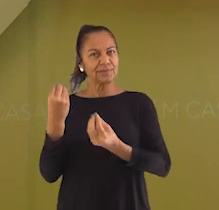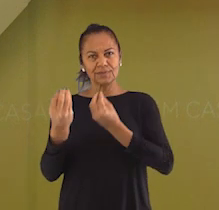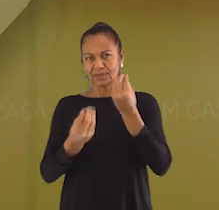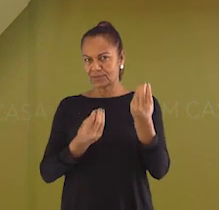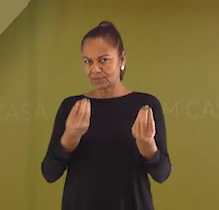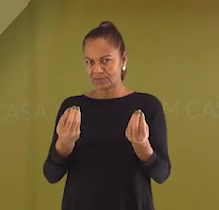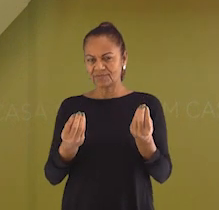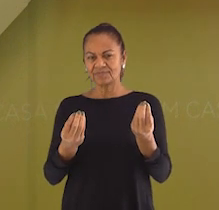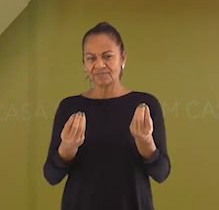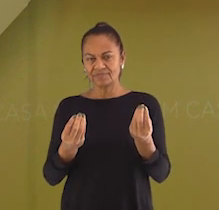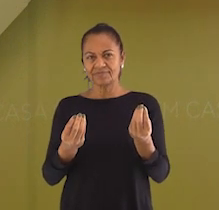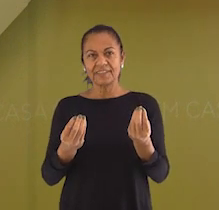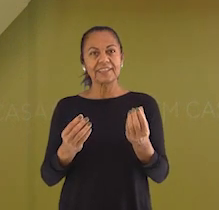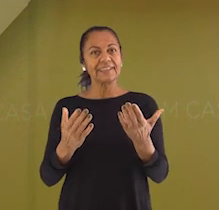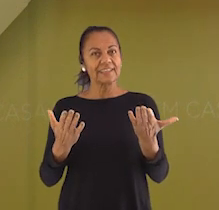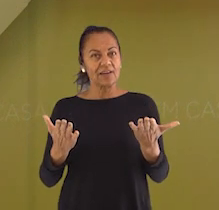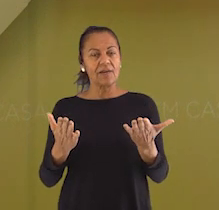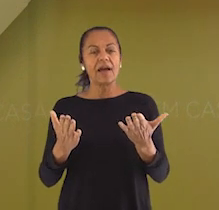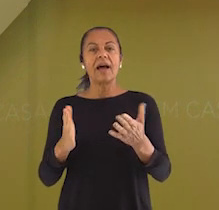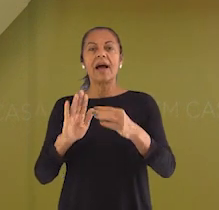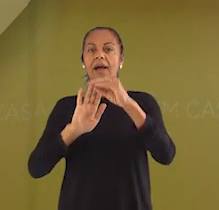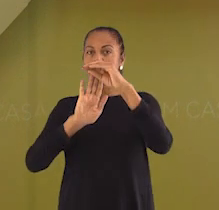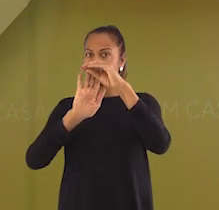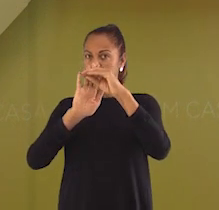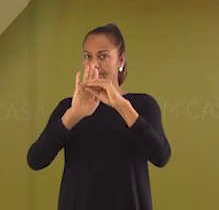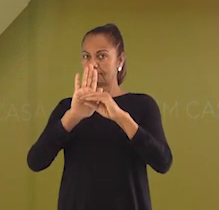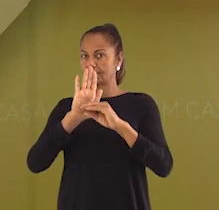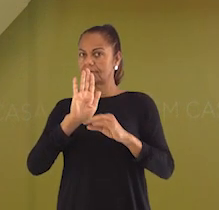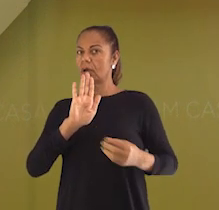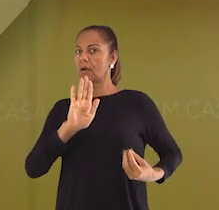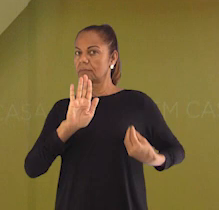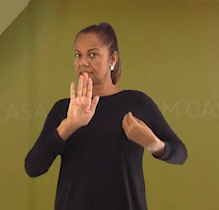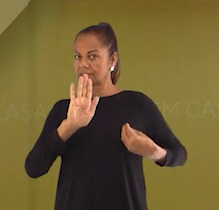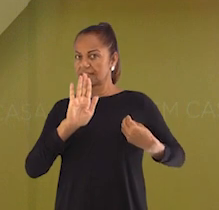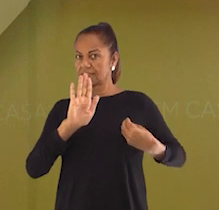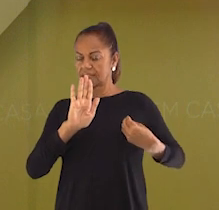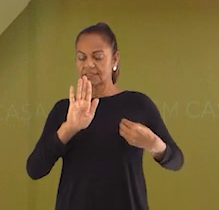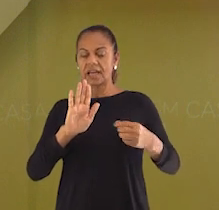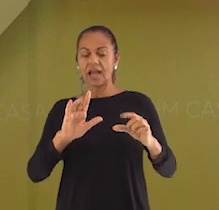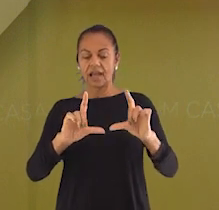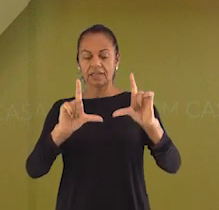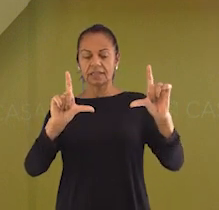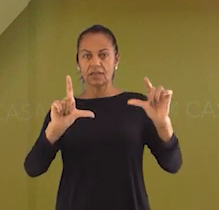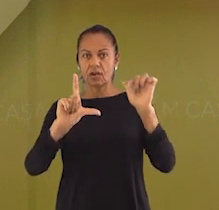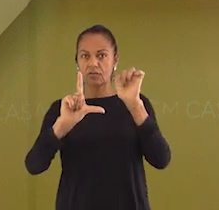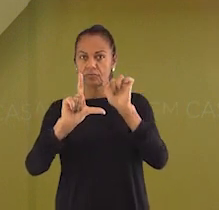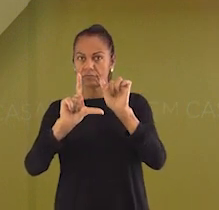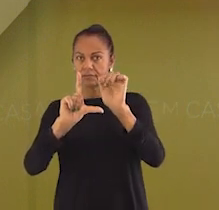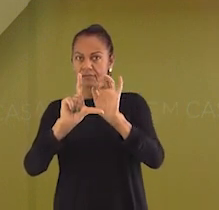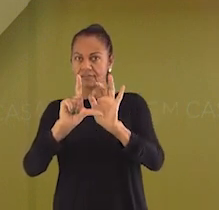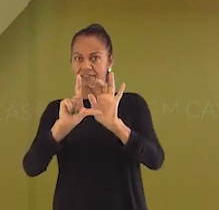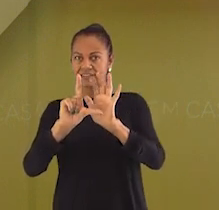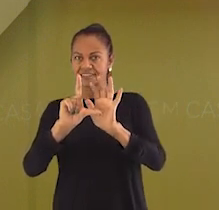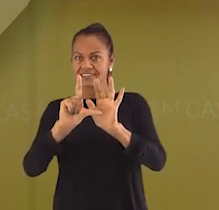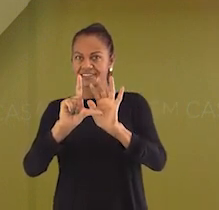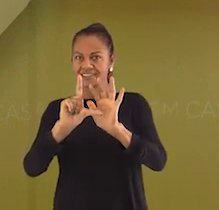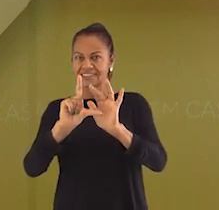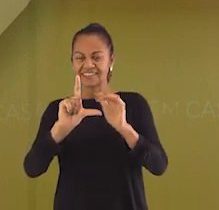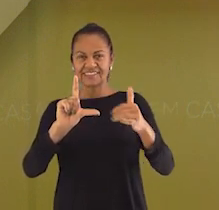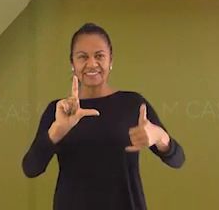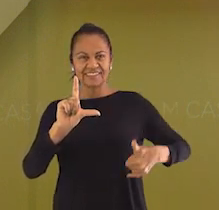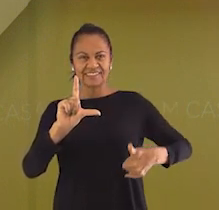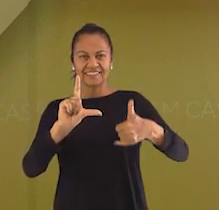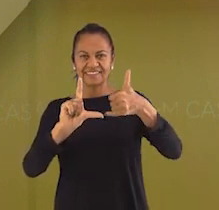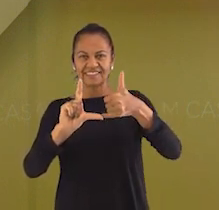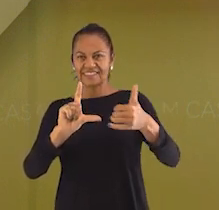deixar a sua presença registrada em nossa aula? É só apontar a câmera do seu celular para o QR Code que aparece aí na sua tela.